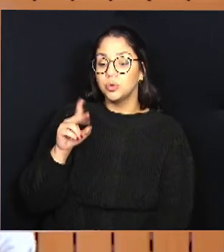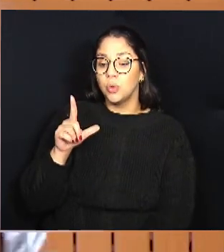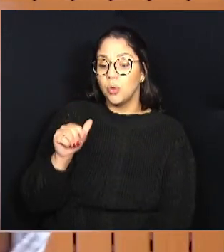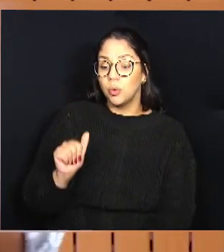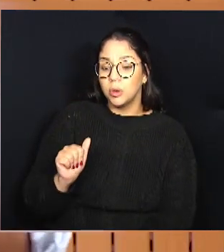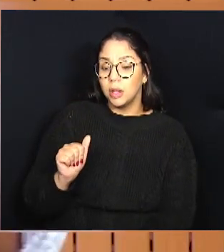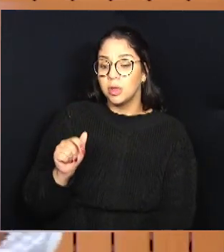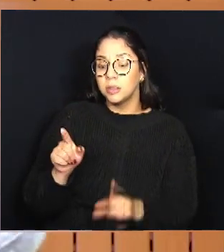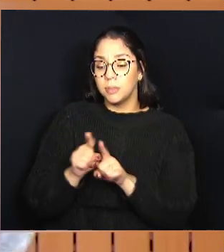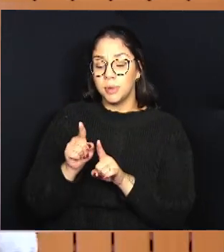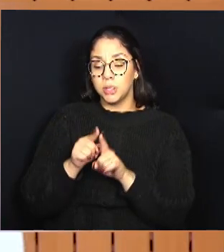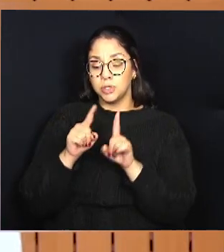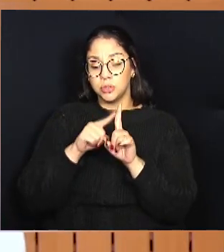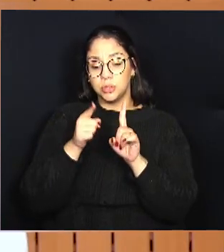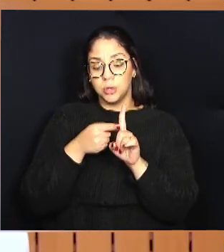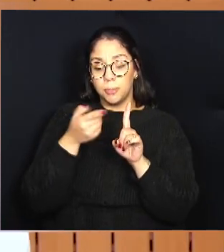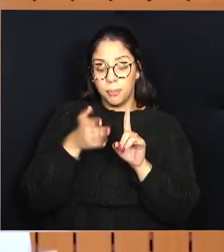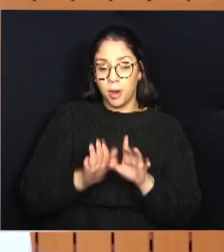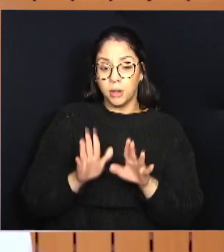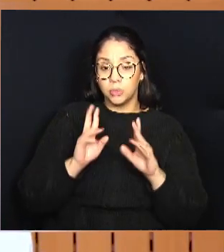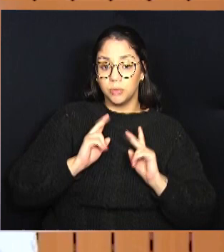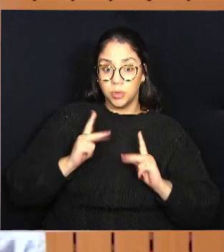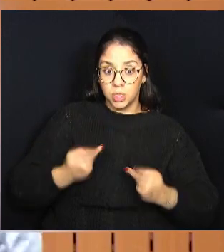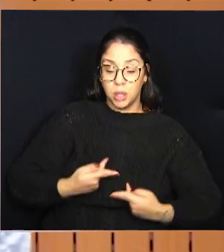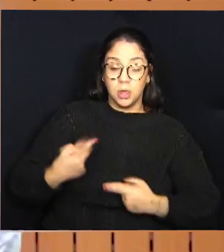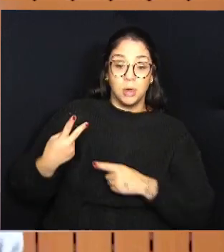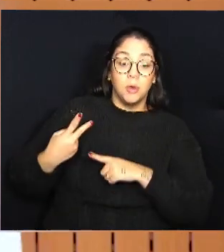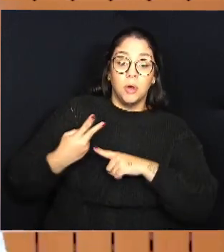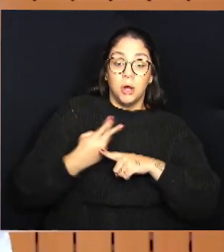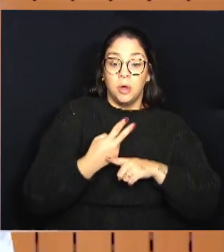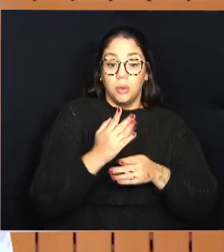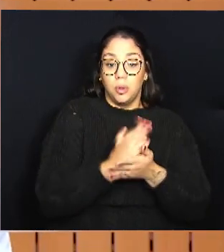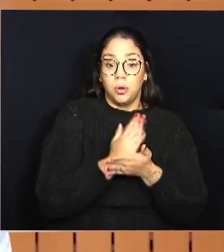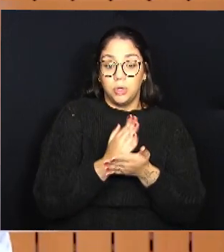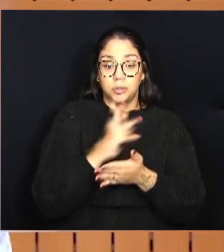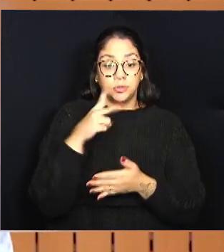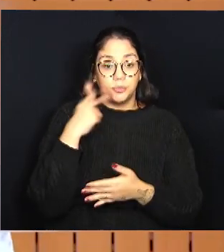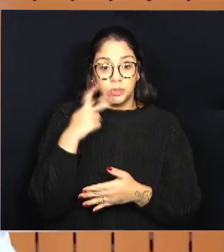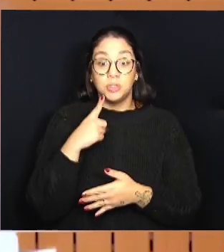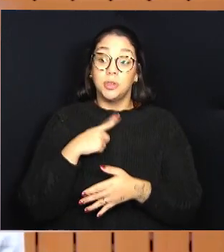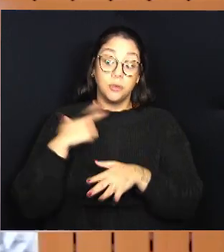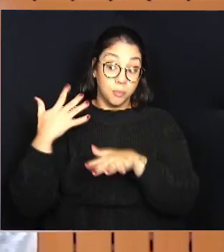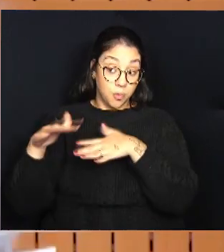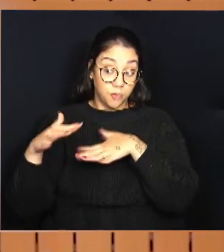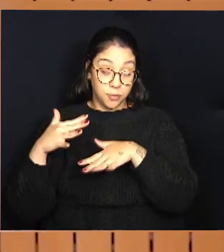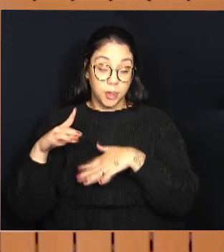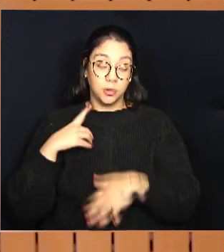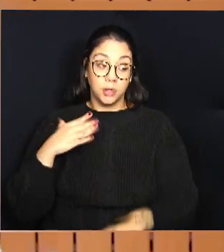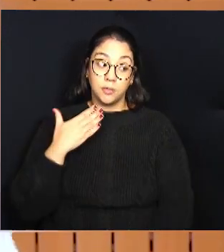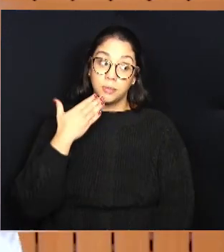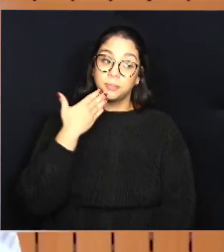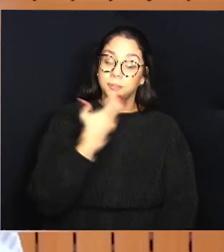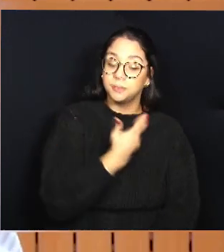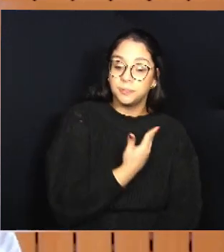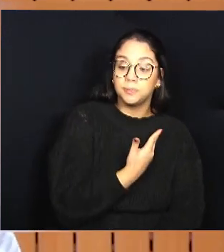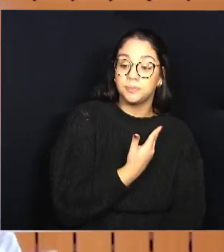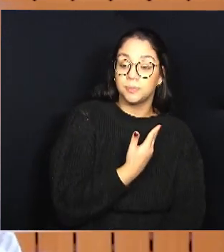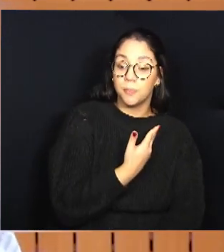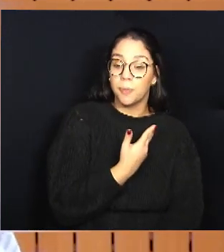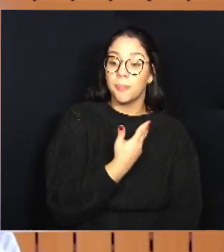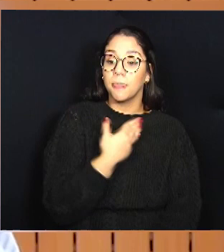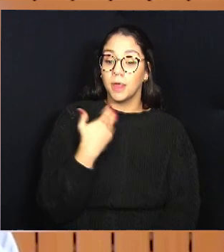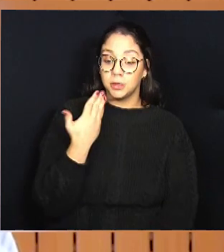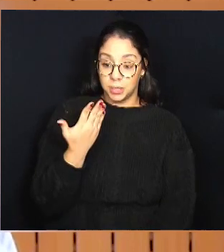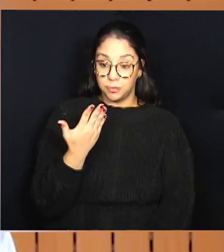movimento de doulas e o movimento por parto humanizado procuraram vereadores da casa, partiu do movimento, na